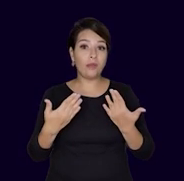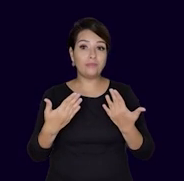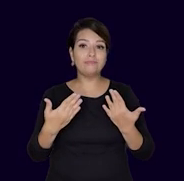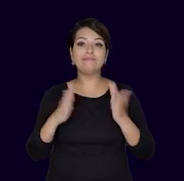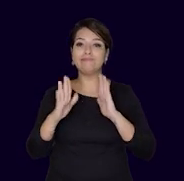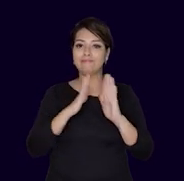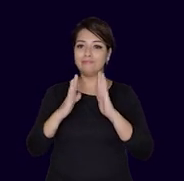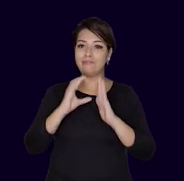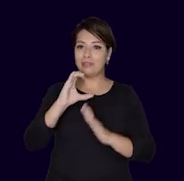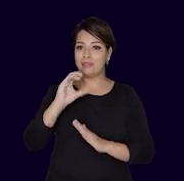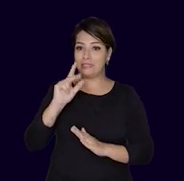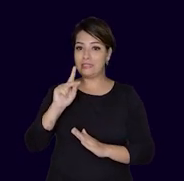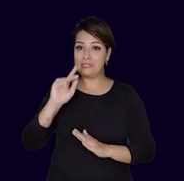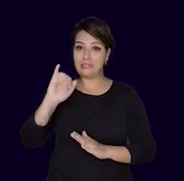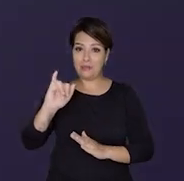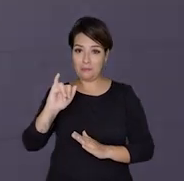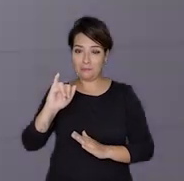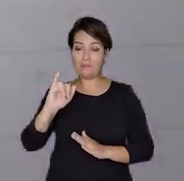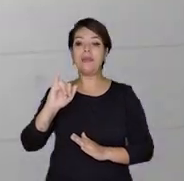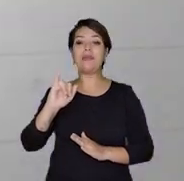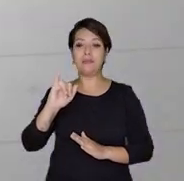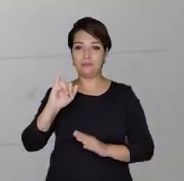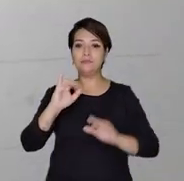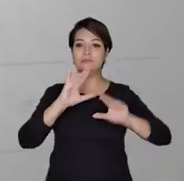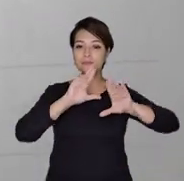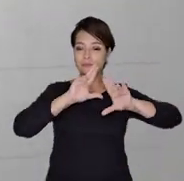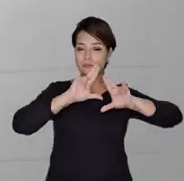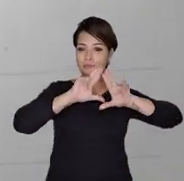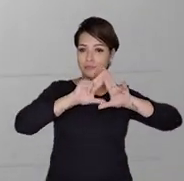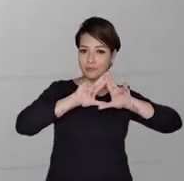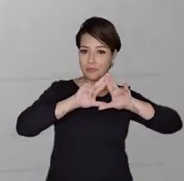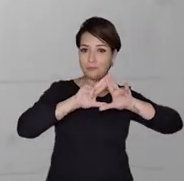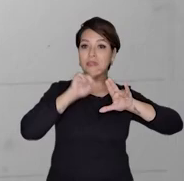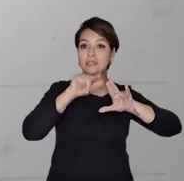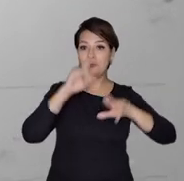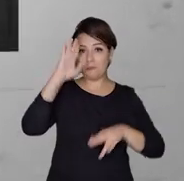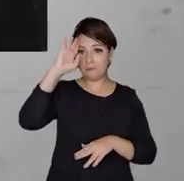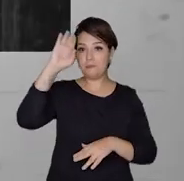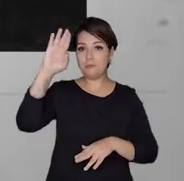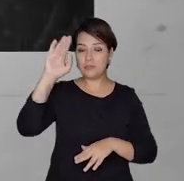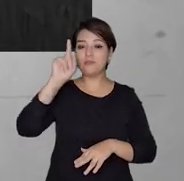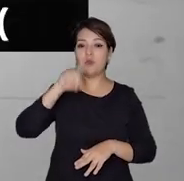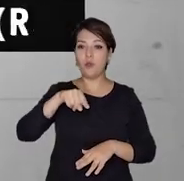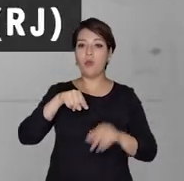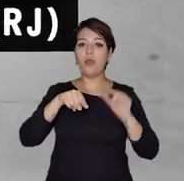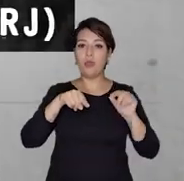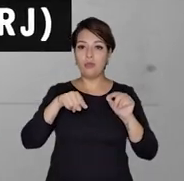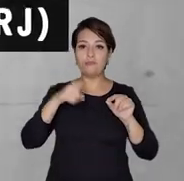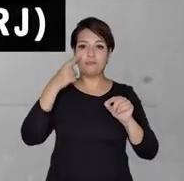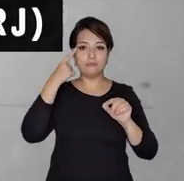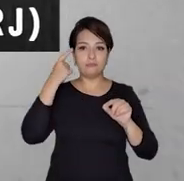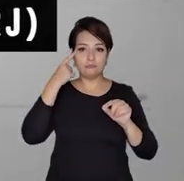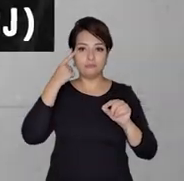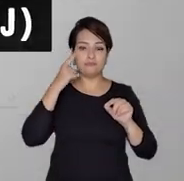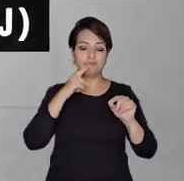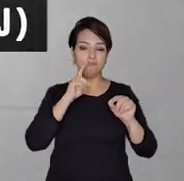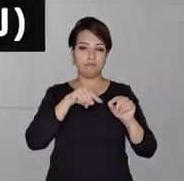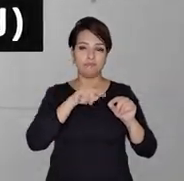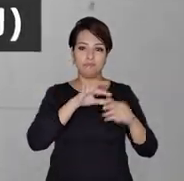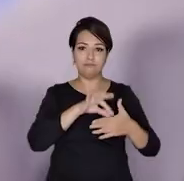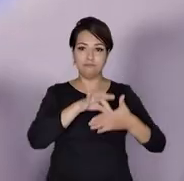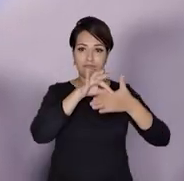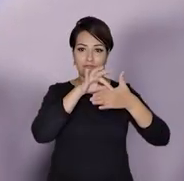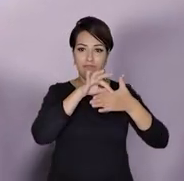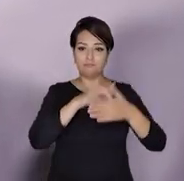presidida pelo deputado Marcelo Freixo, e que o domínio desses grupos armados disparou durante o governo de Wilson Witzel e Cláudio Castro.